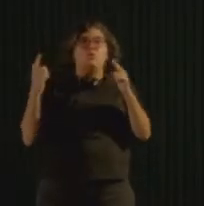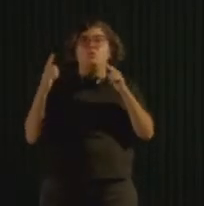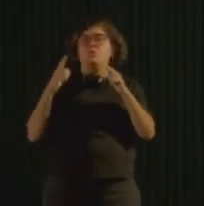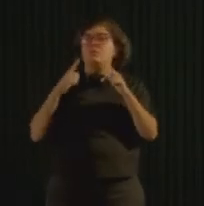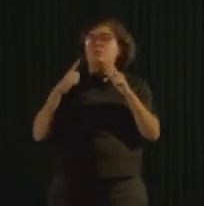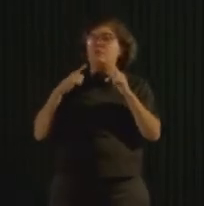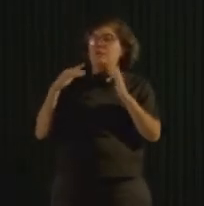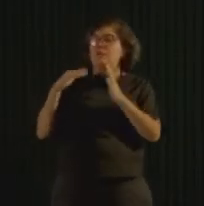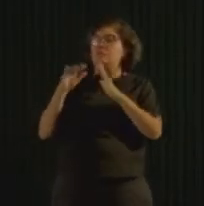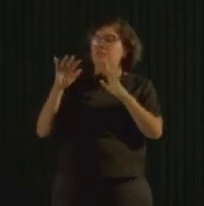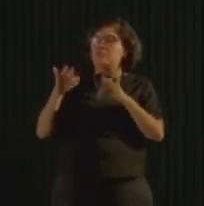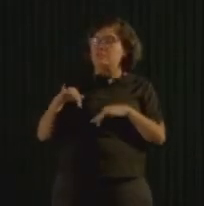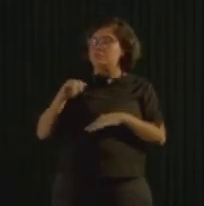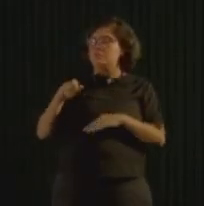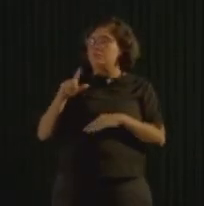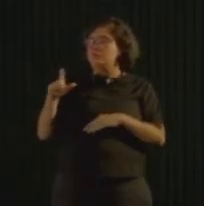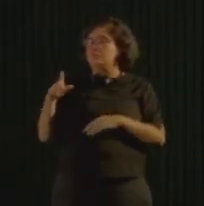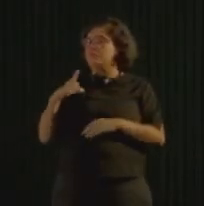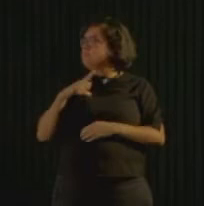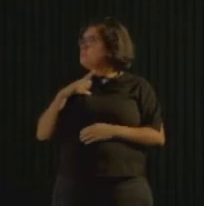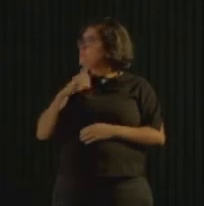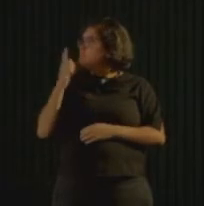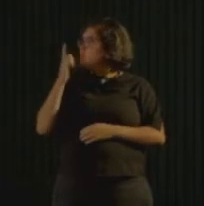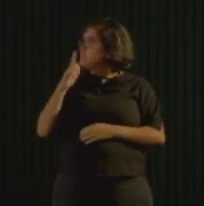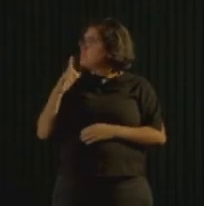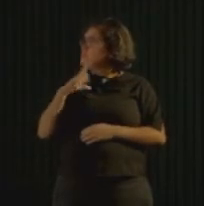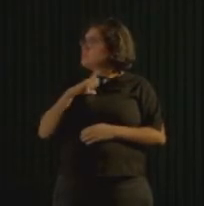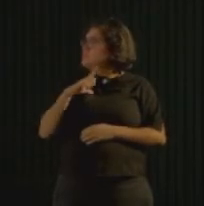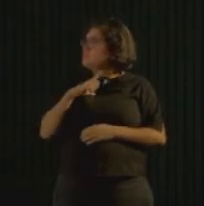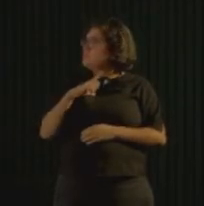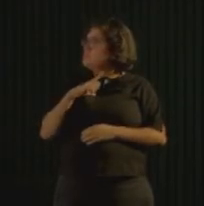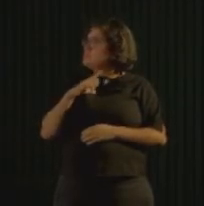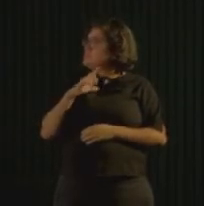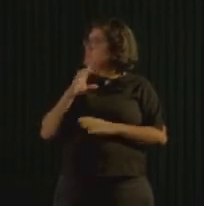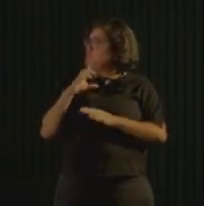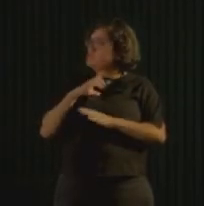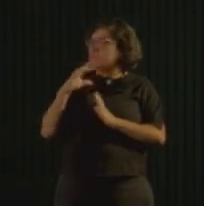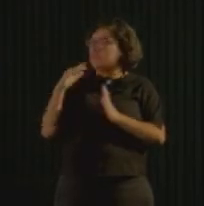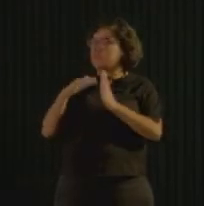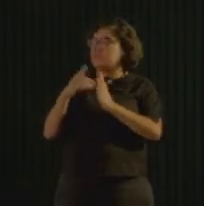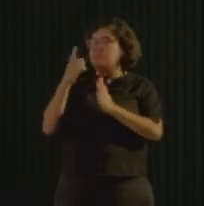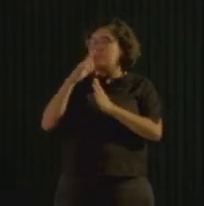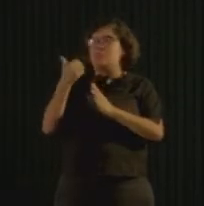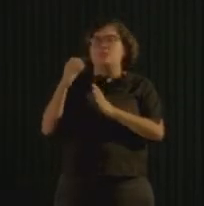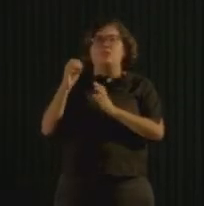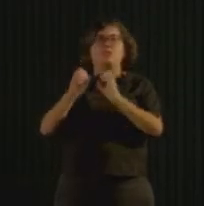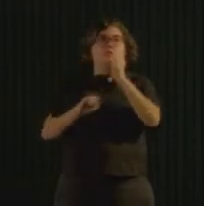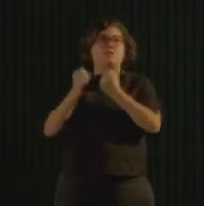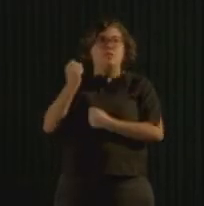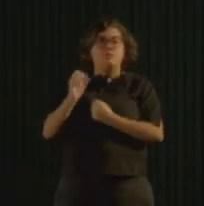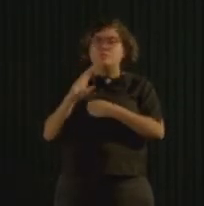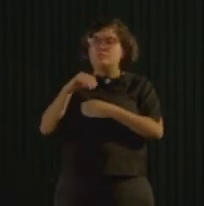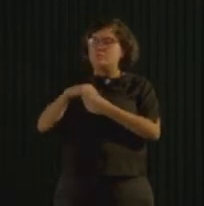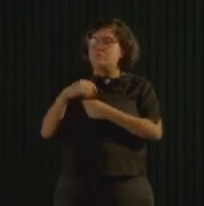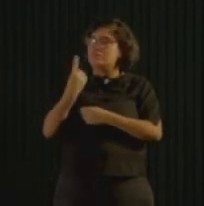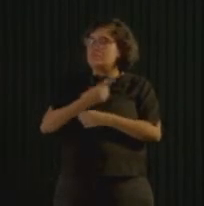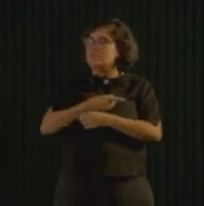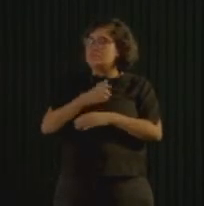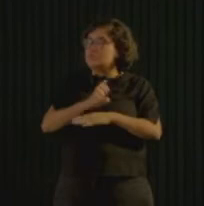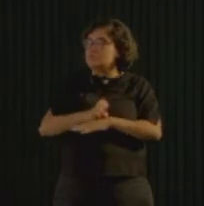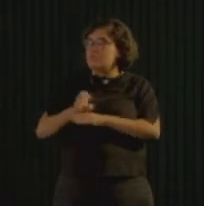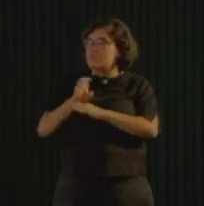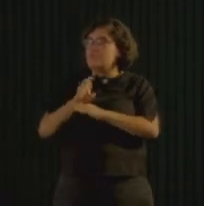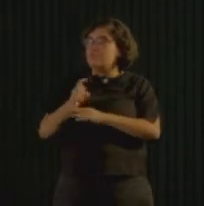o final de julho em funcionamento na cidade, e até o final do ano nós vamos ter dez implantadas na nossa cidade. Então,